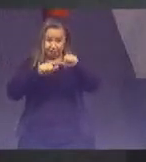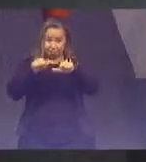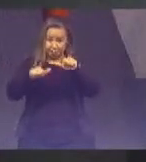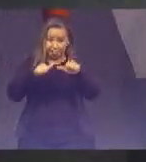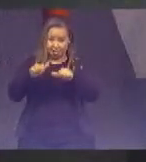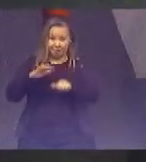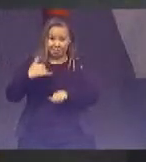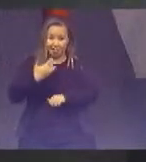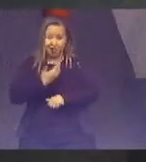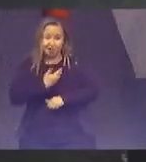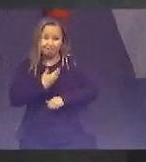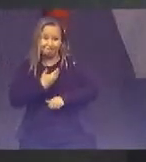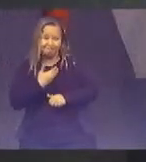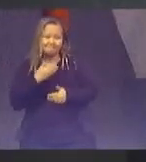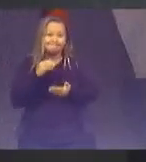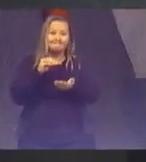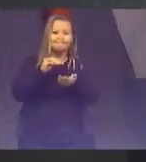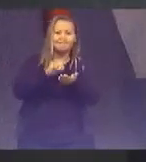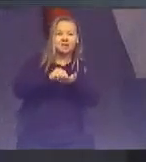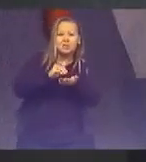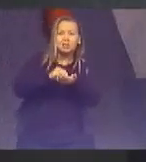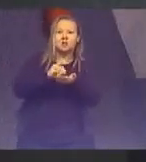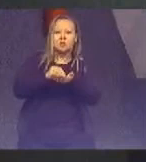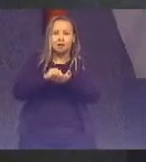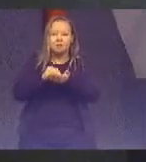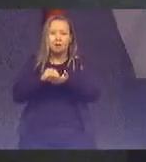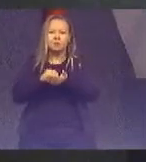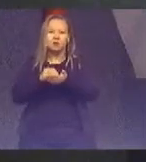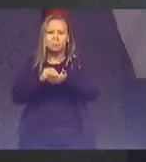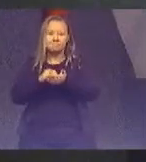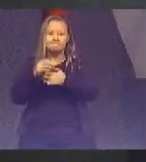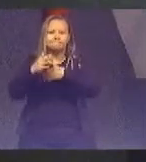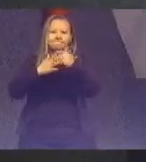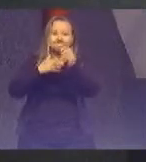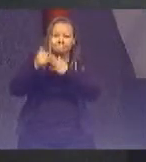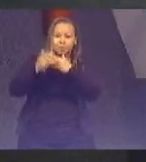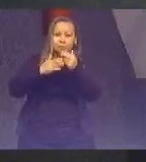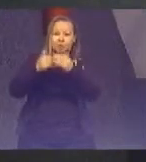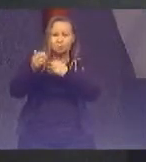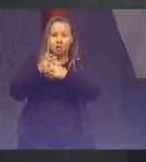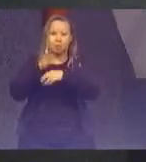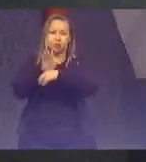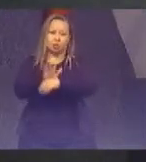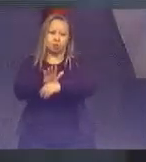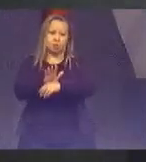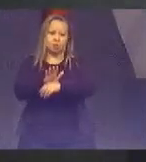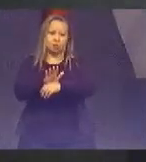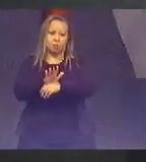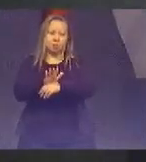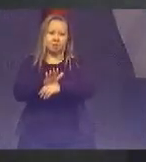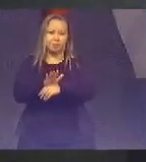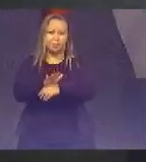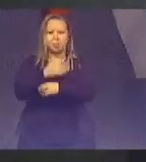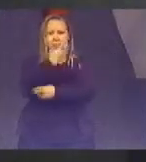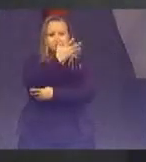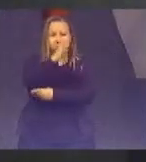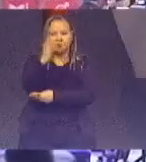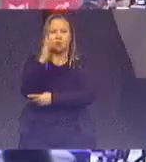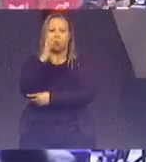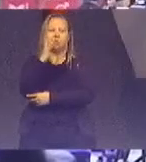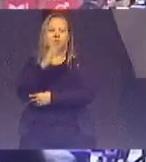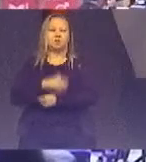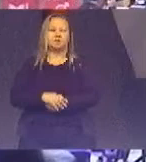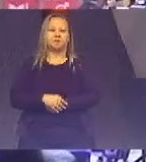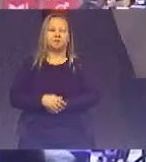nossa inabilidade em harmonizar várias atividades que desenvolvemos como ciclos naturais que regem o nosso ambiente